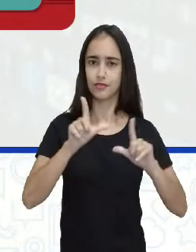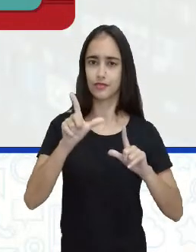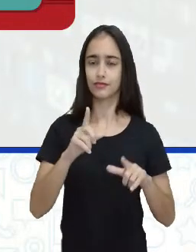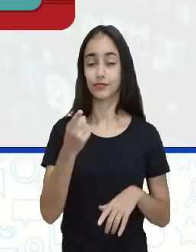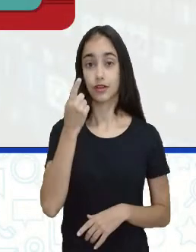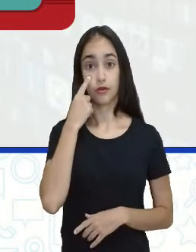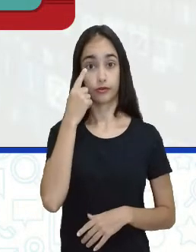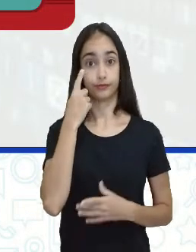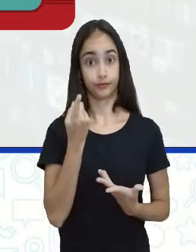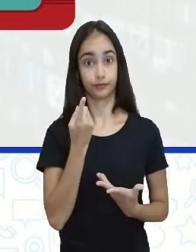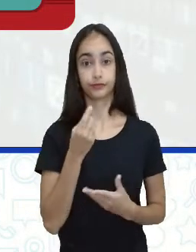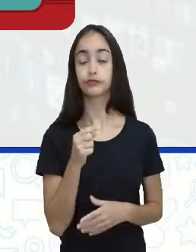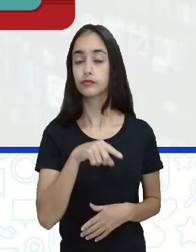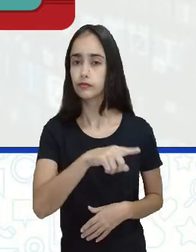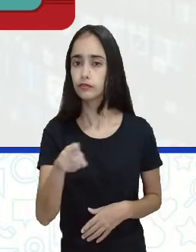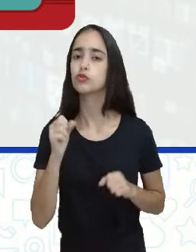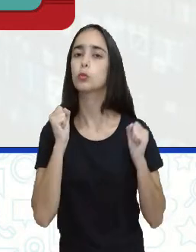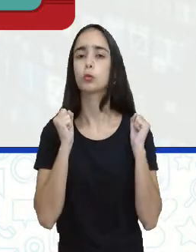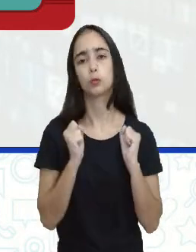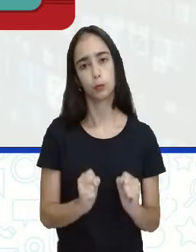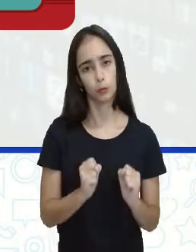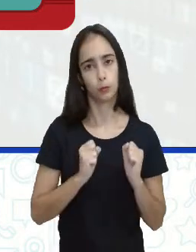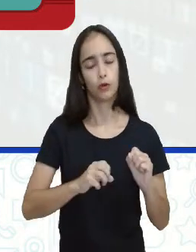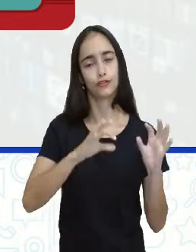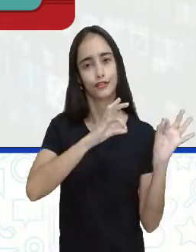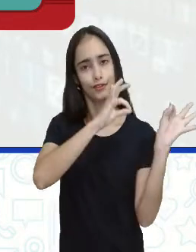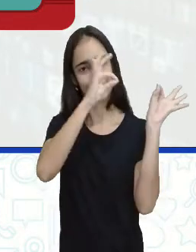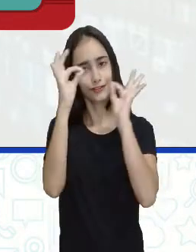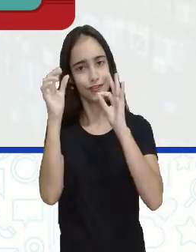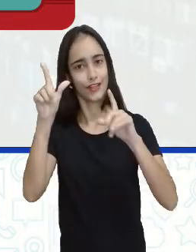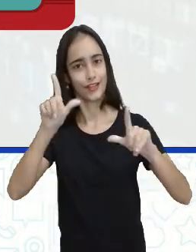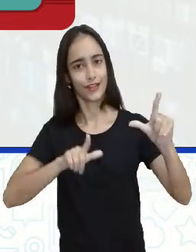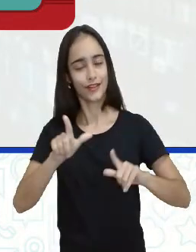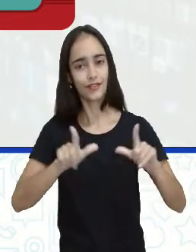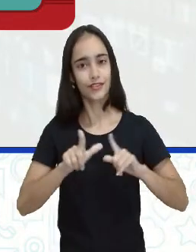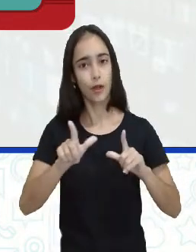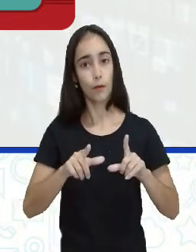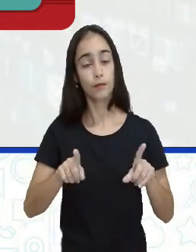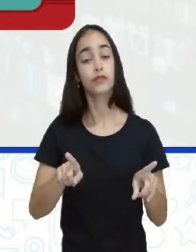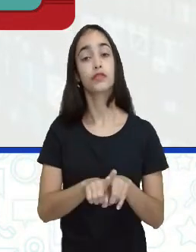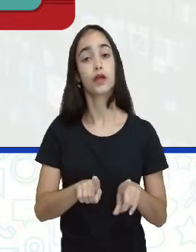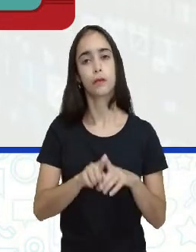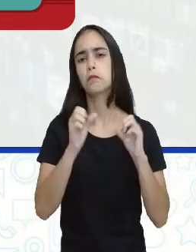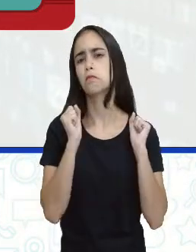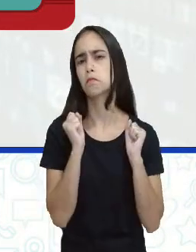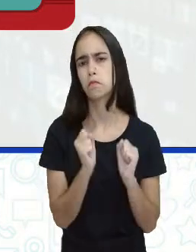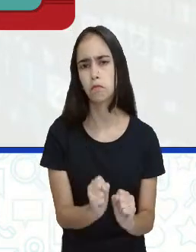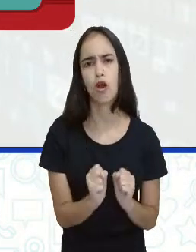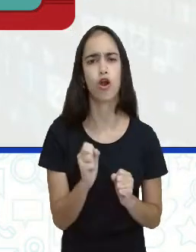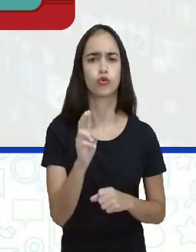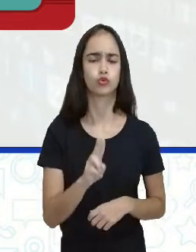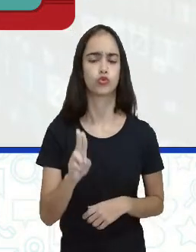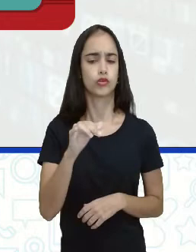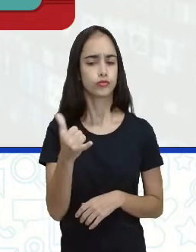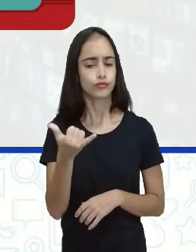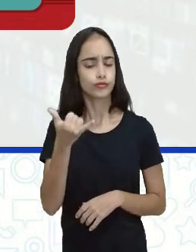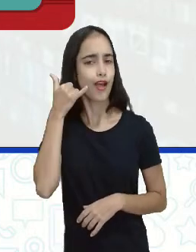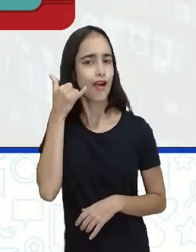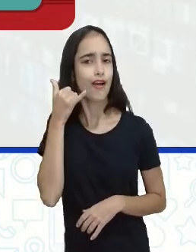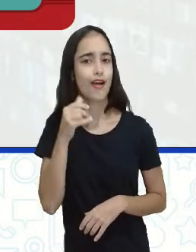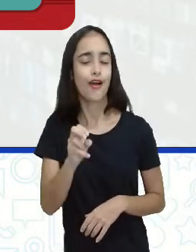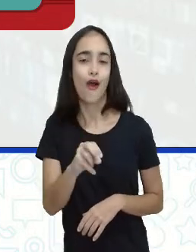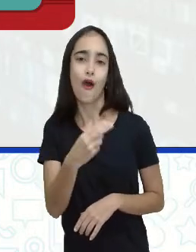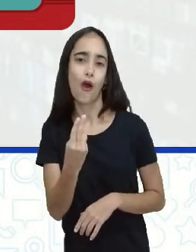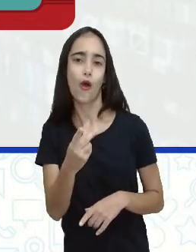Bem, você pode assistir na televisão, que aí é uma tela maior, mas também pode assistir no seu celular, no seu tablet, aquele que a